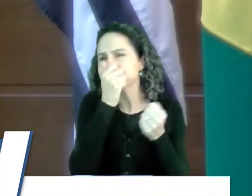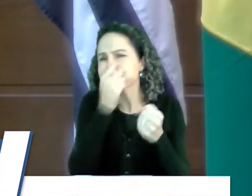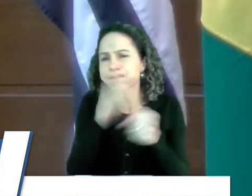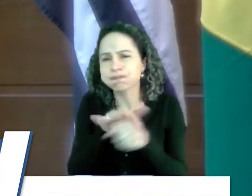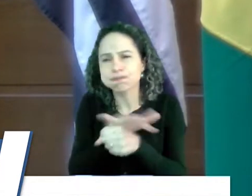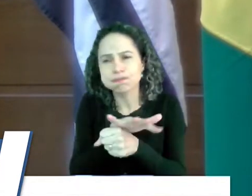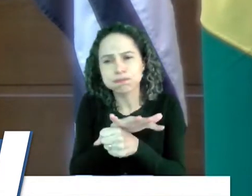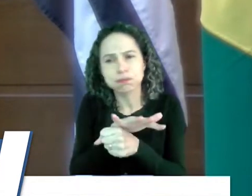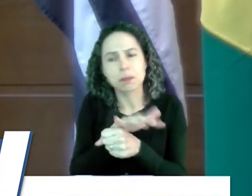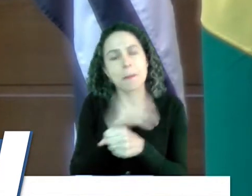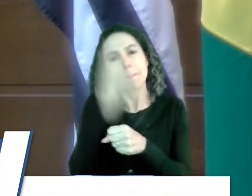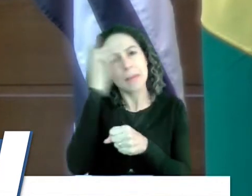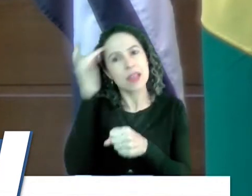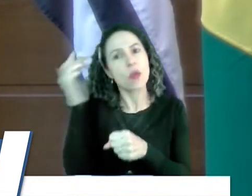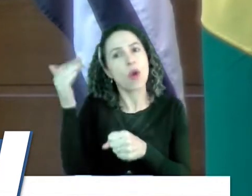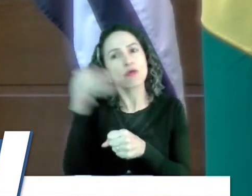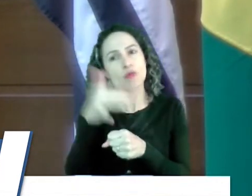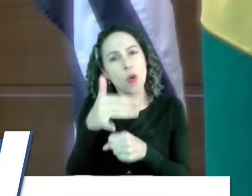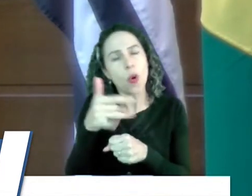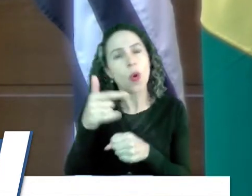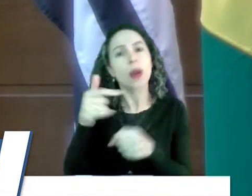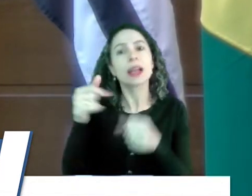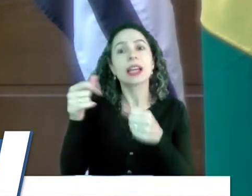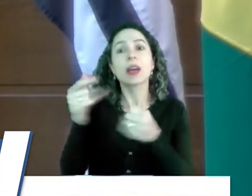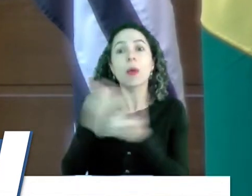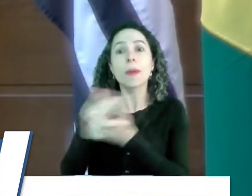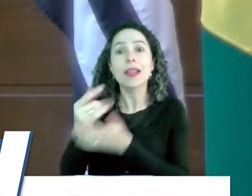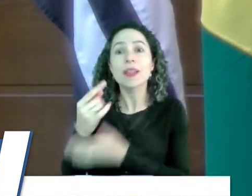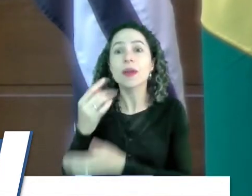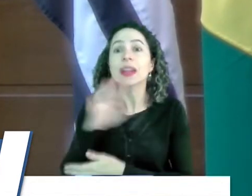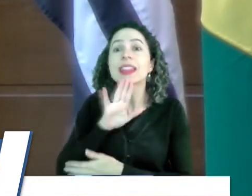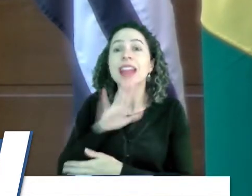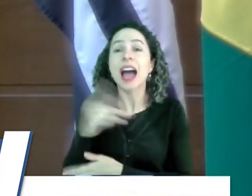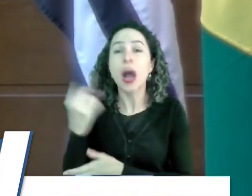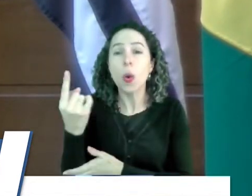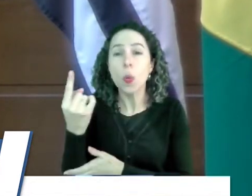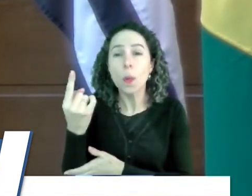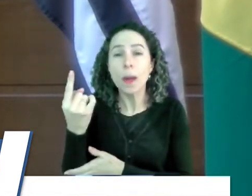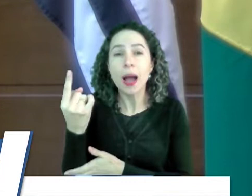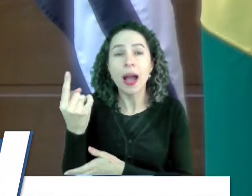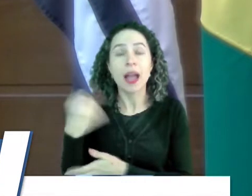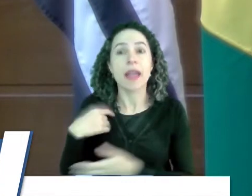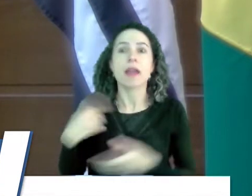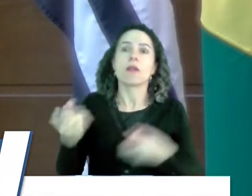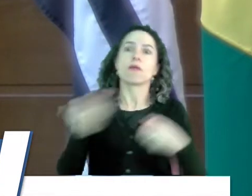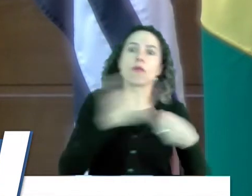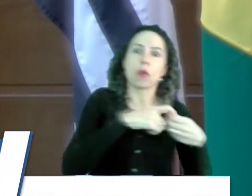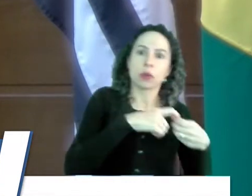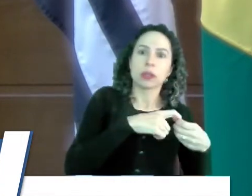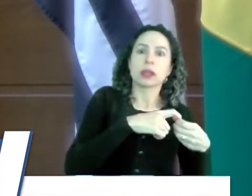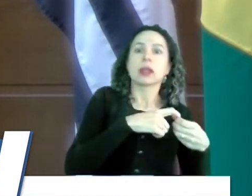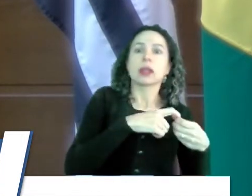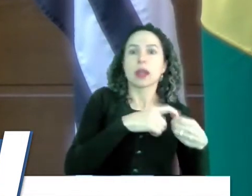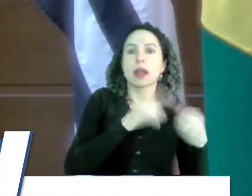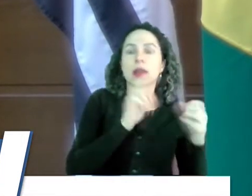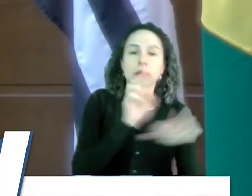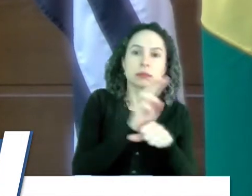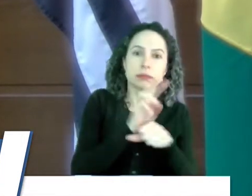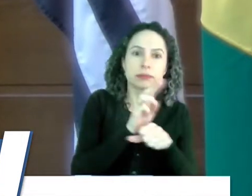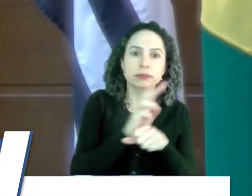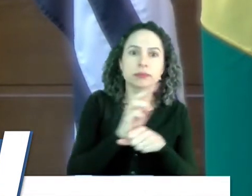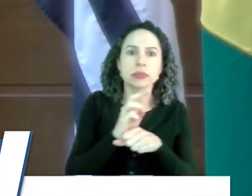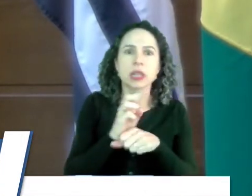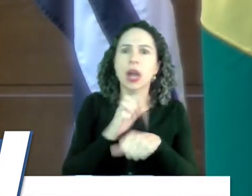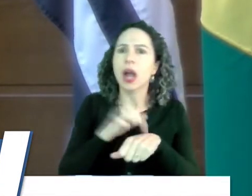lá, que estava lá, Deus dá uma hora da tarde, e eu voltei, né, para ficar com ela lá, era quase oito